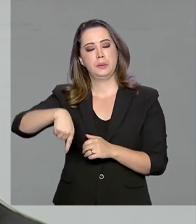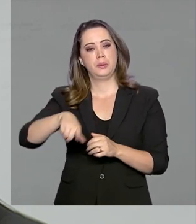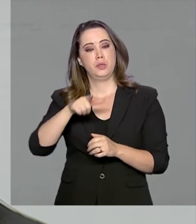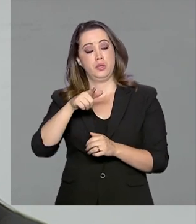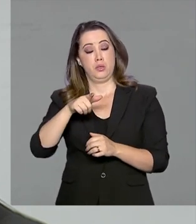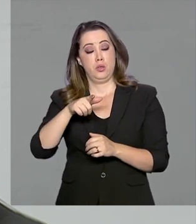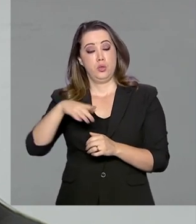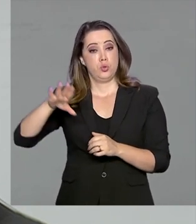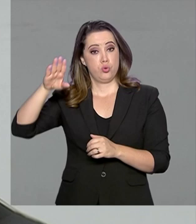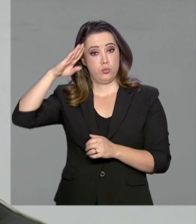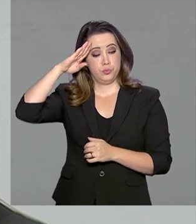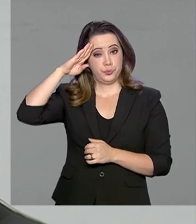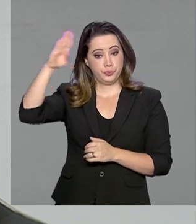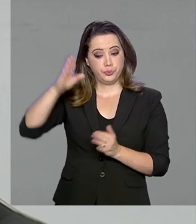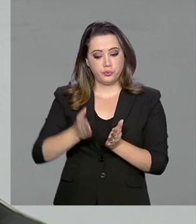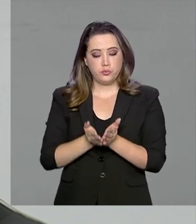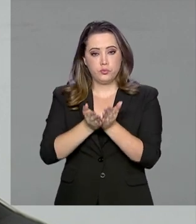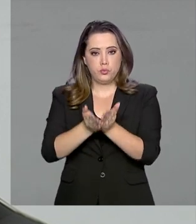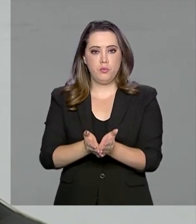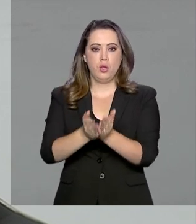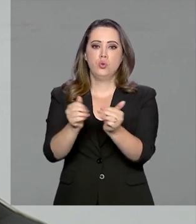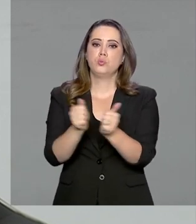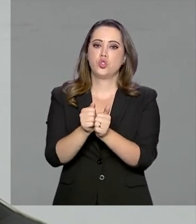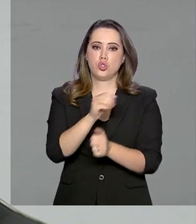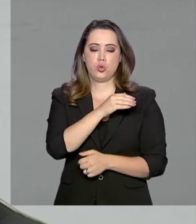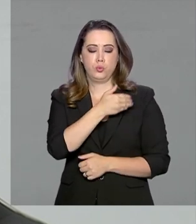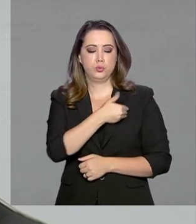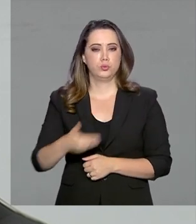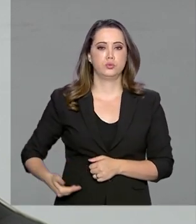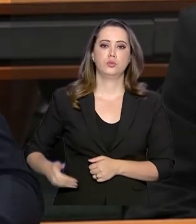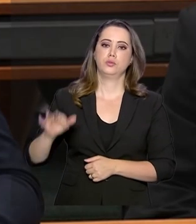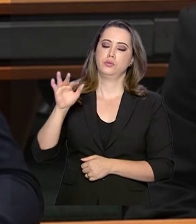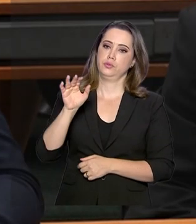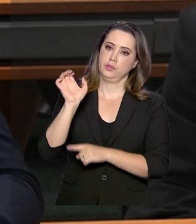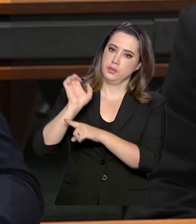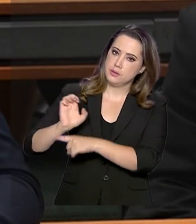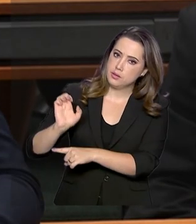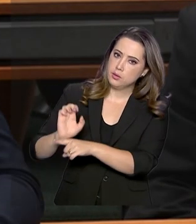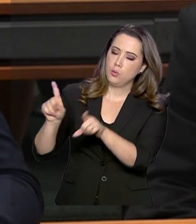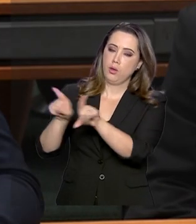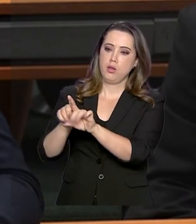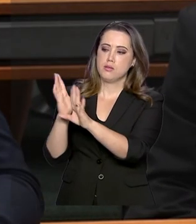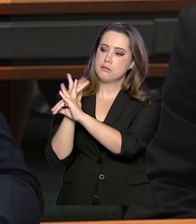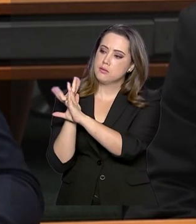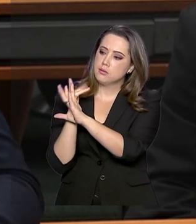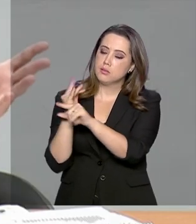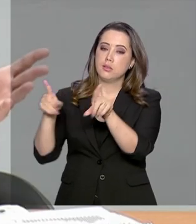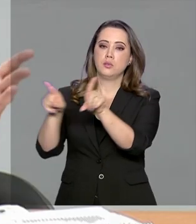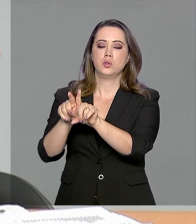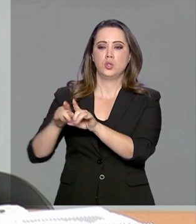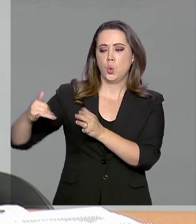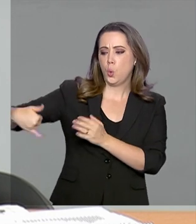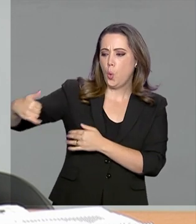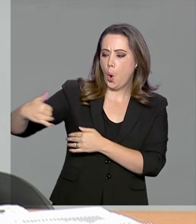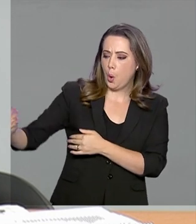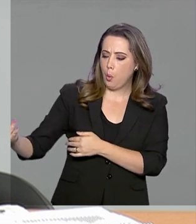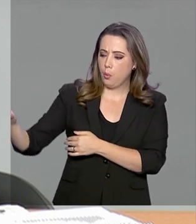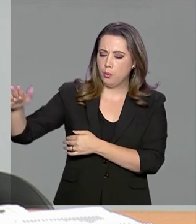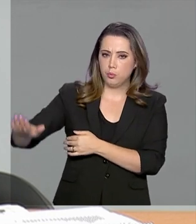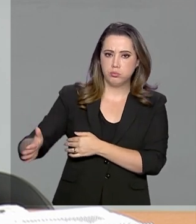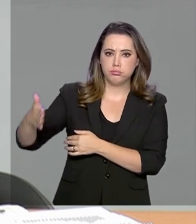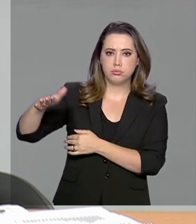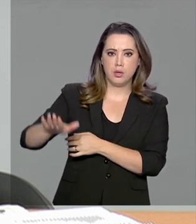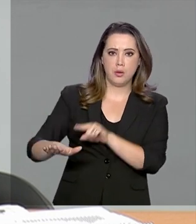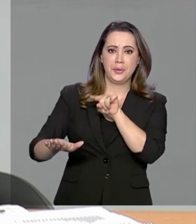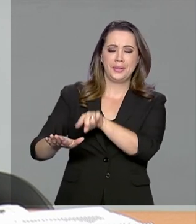inclusive do Ceará, os governos municipais, prefeituras, enfim. Esse petróleo que está vindo, muito provavelmente da Venezuela,